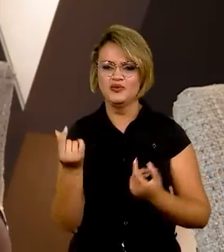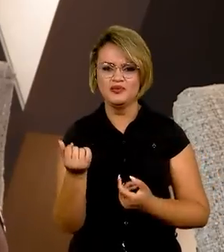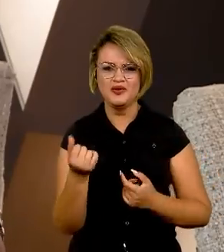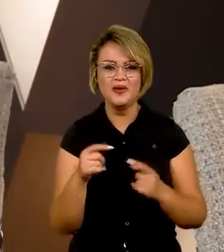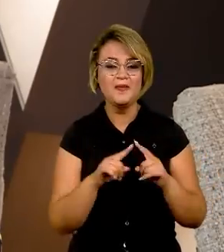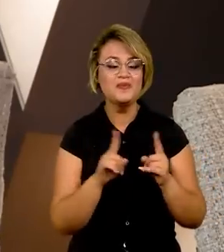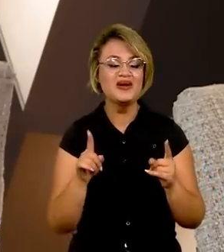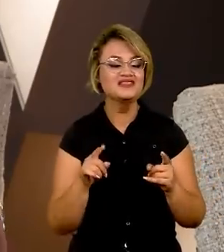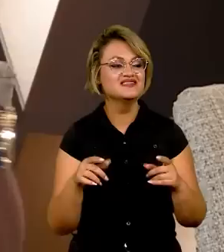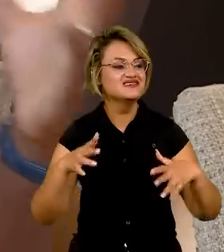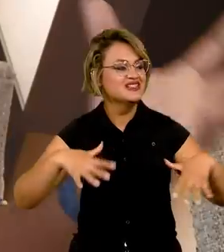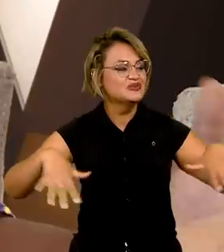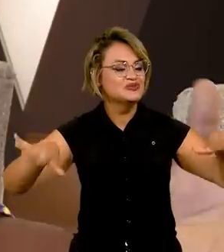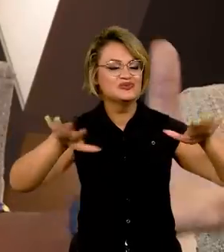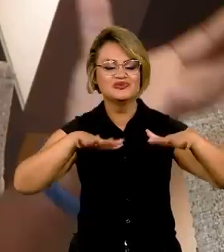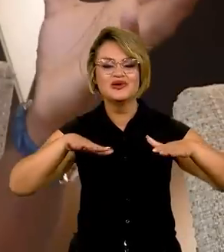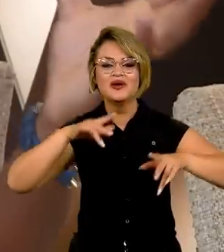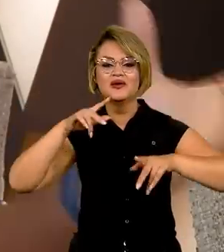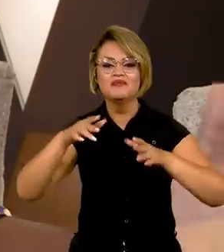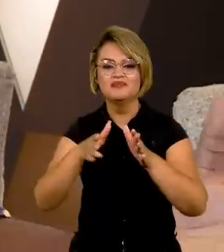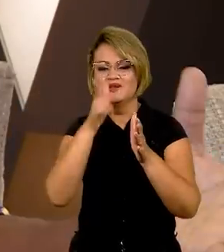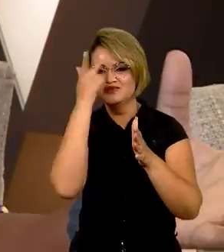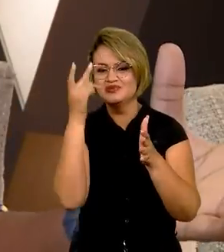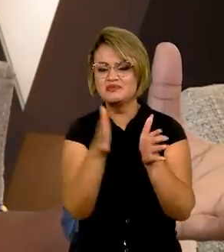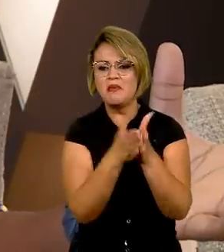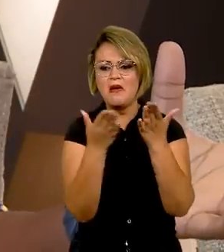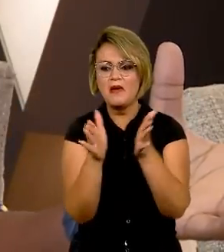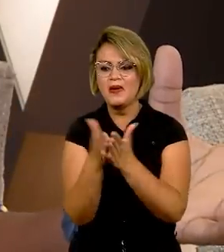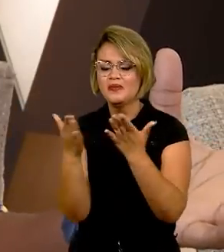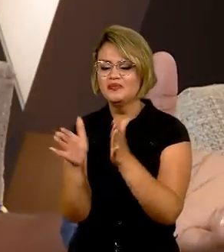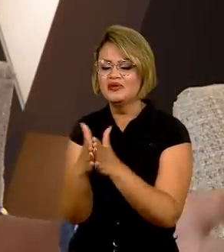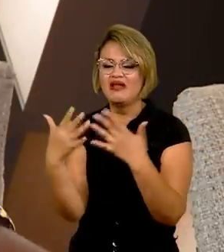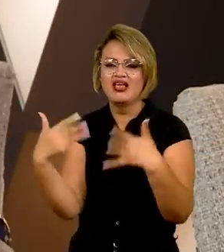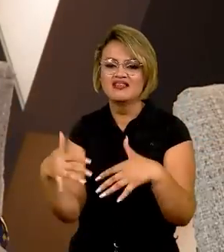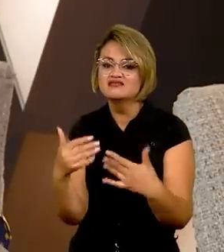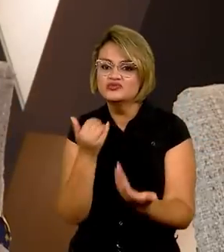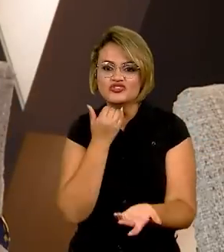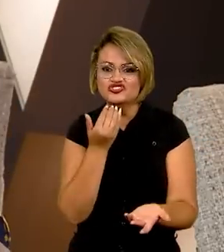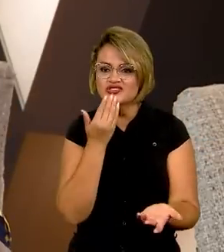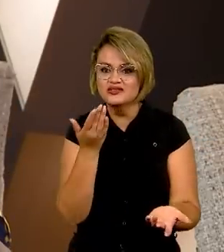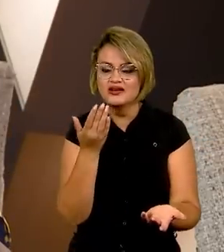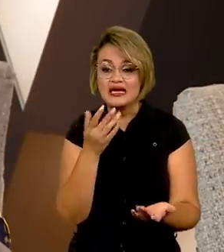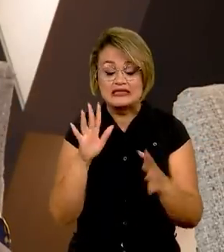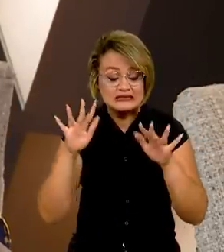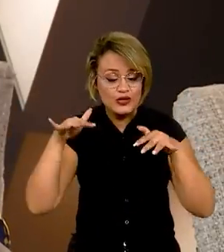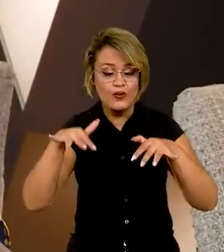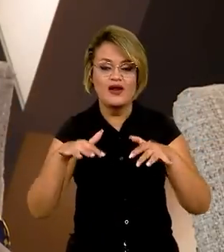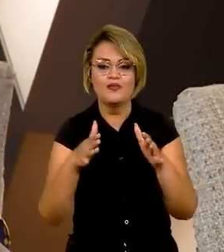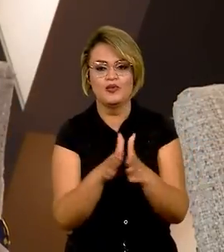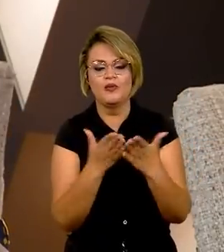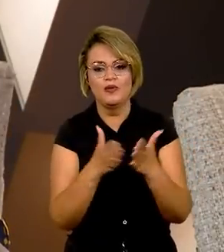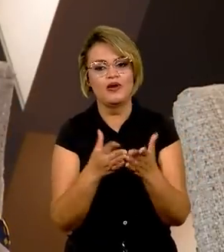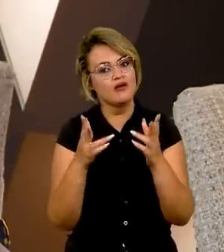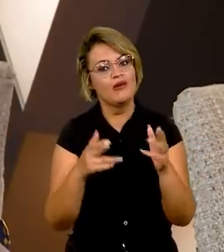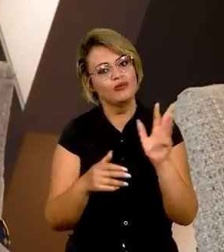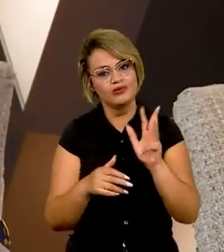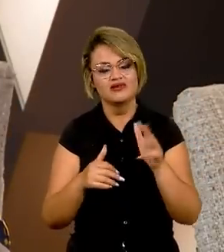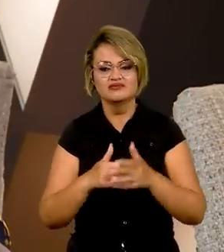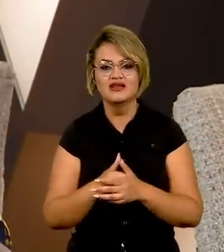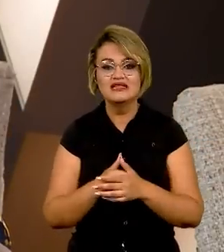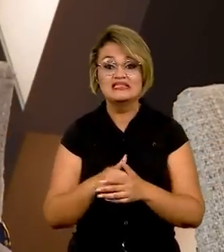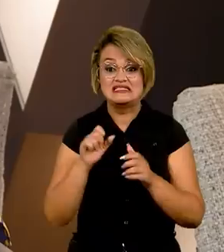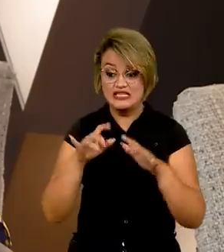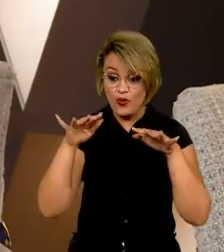tu estás rodeado de um oceano de pobres miseráveis. Quando se perceber isto, nós certamente